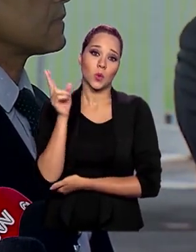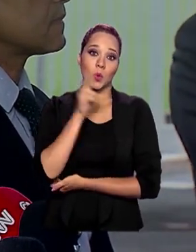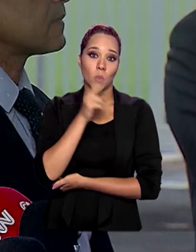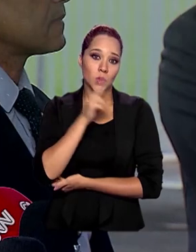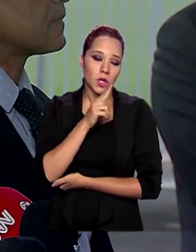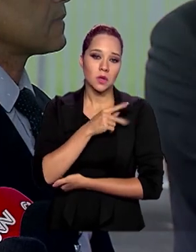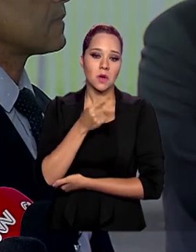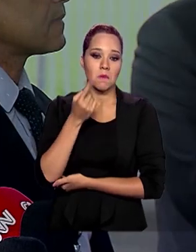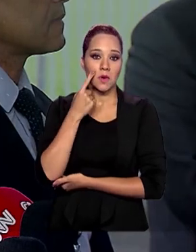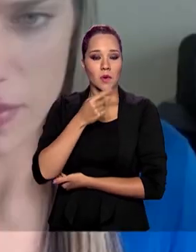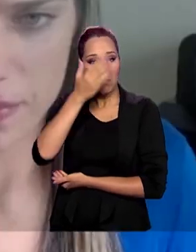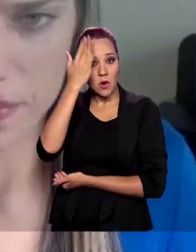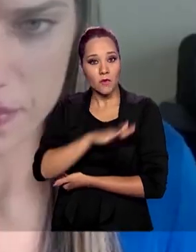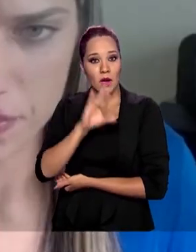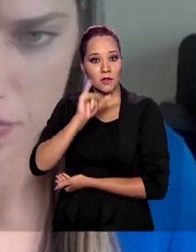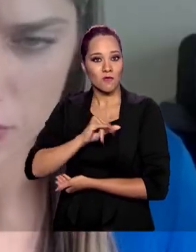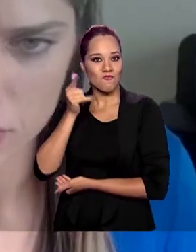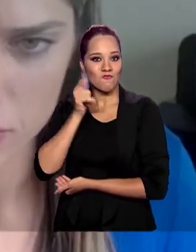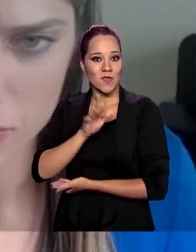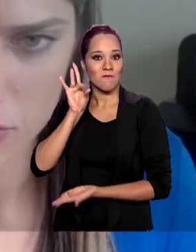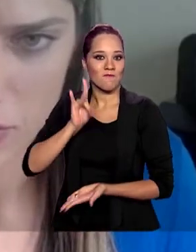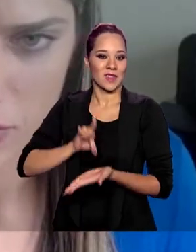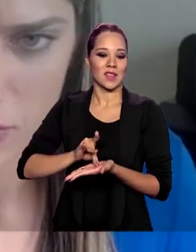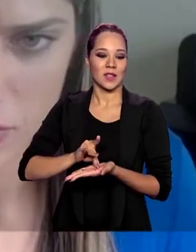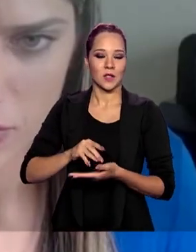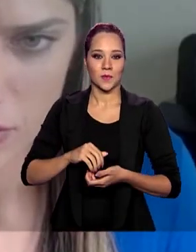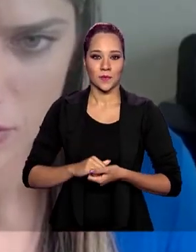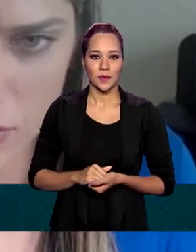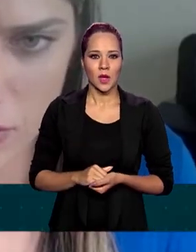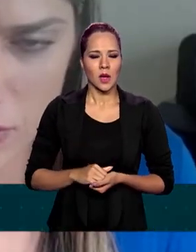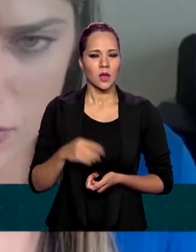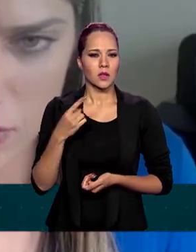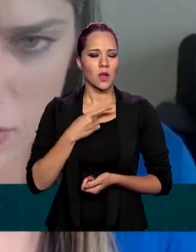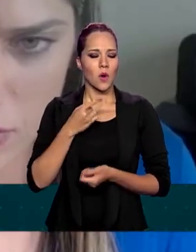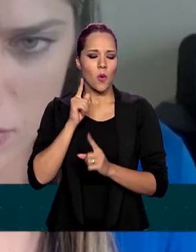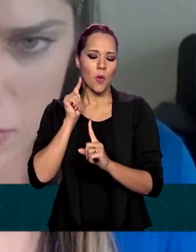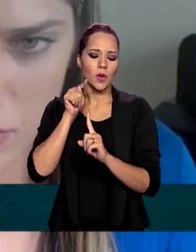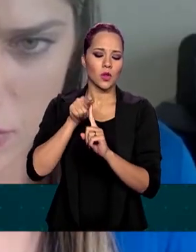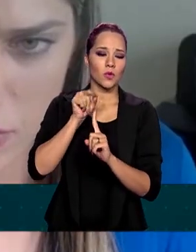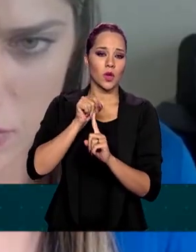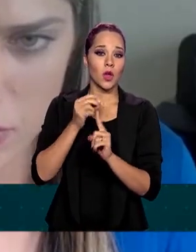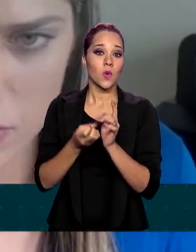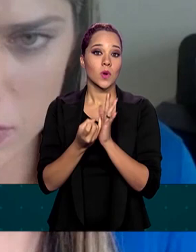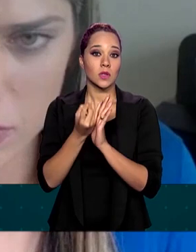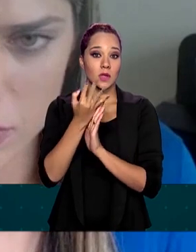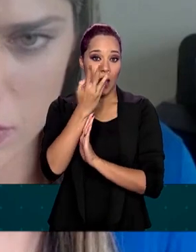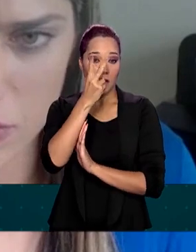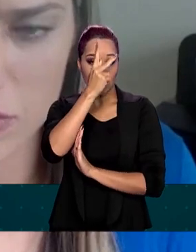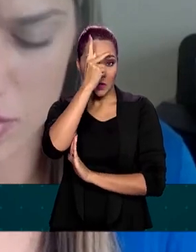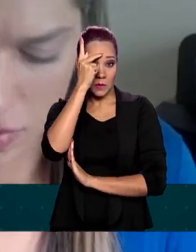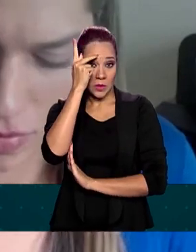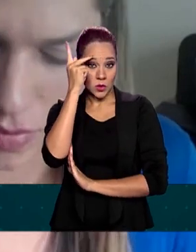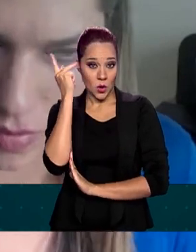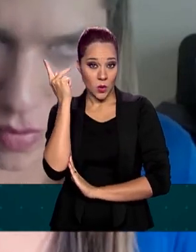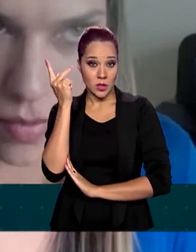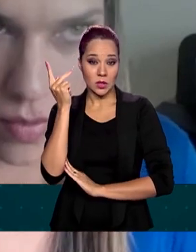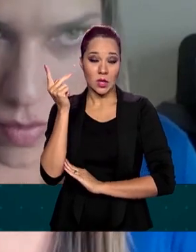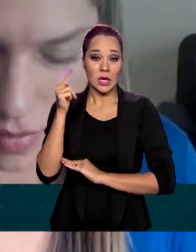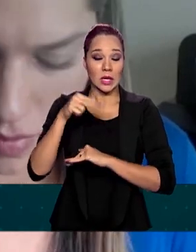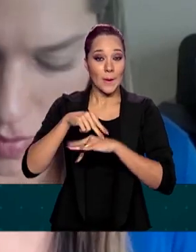comprovar sua eficácia. A nossa meta qual é? Diminuir o número de pacientes que efetivamente